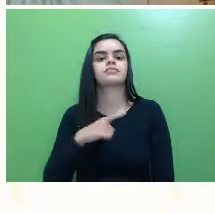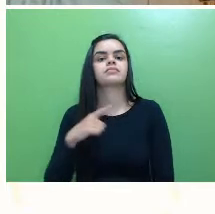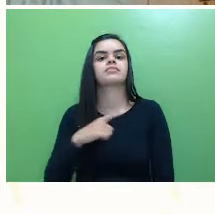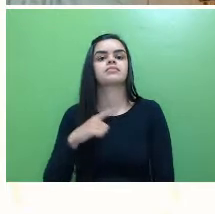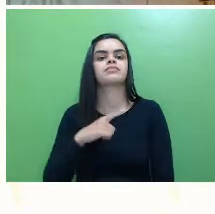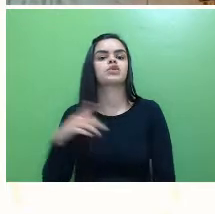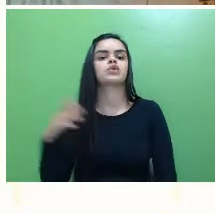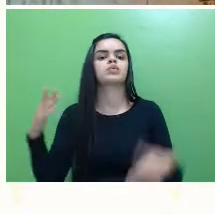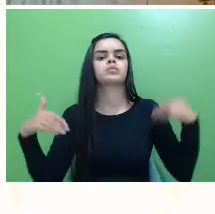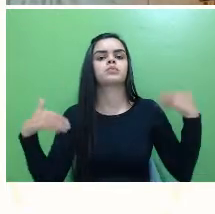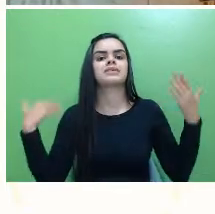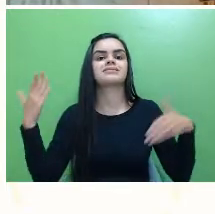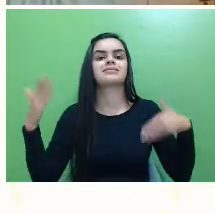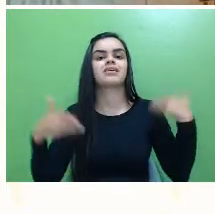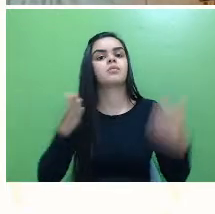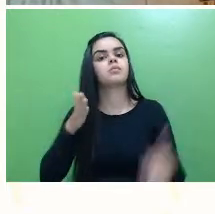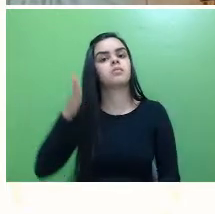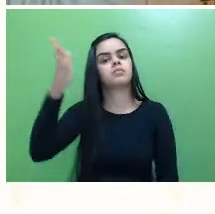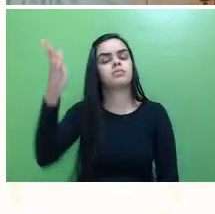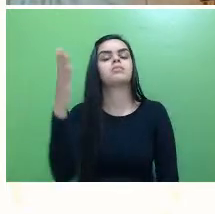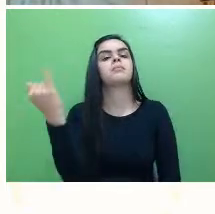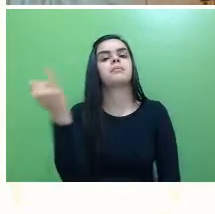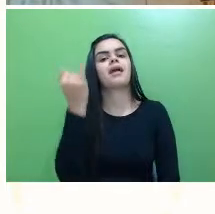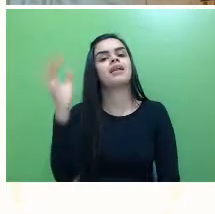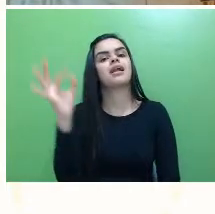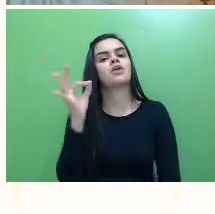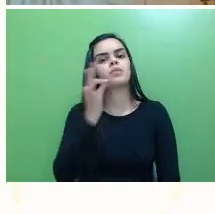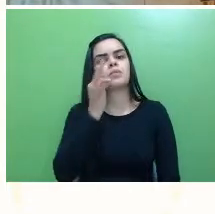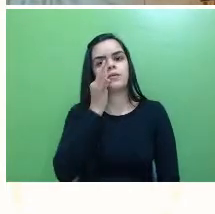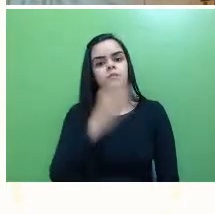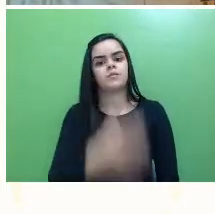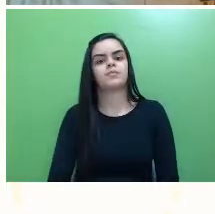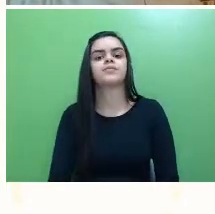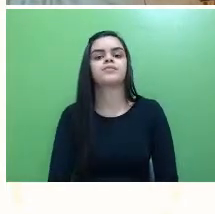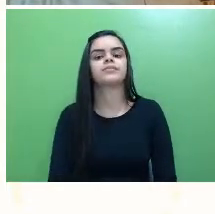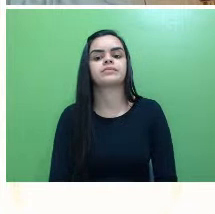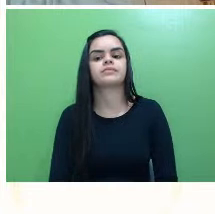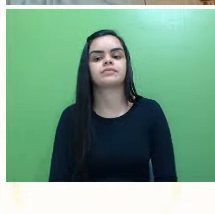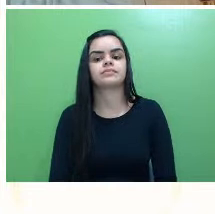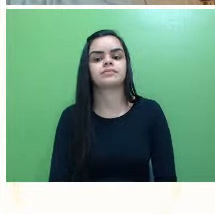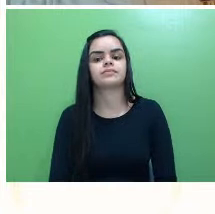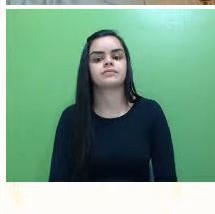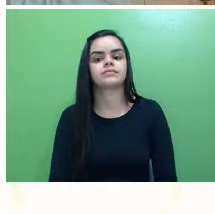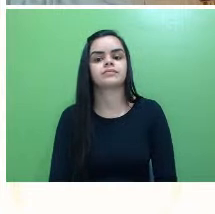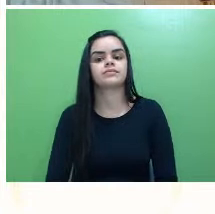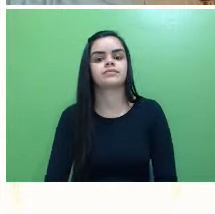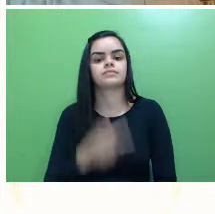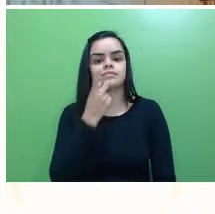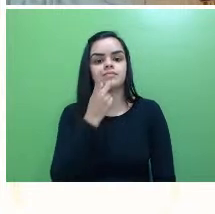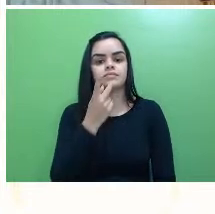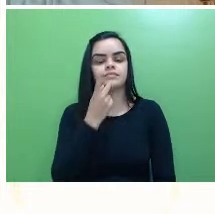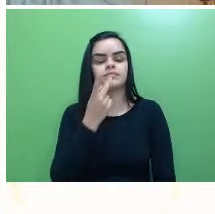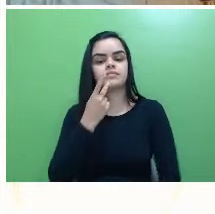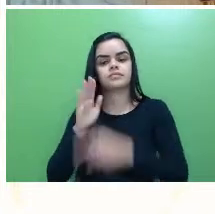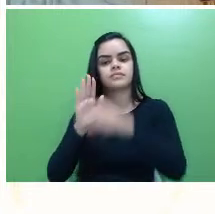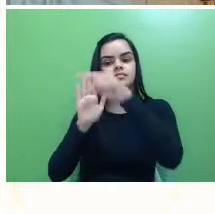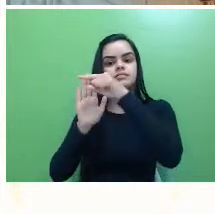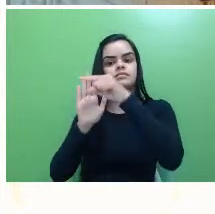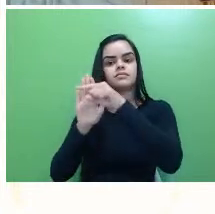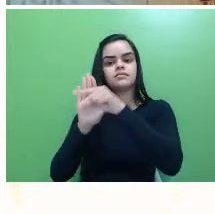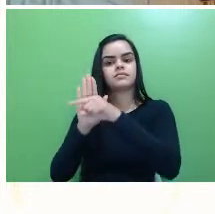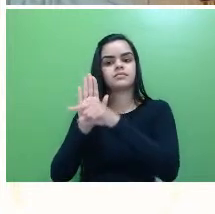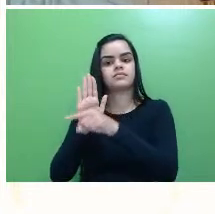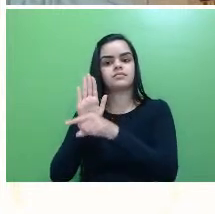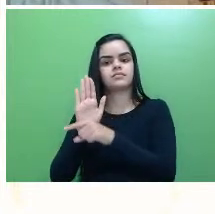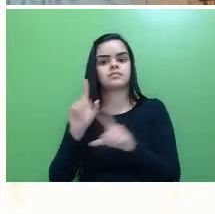a Ilha do Mel. E aí, falando um pouquinho da programação, a ideia também